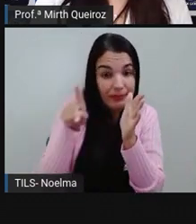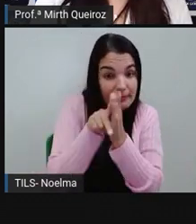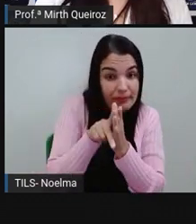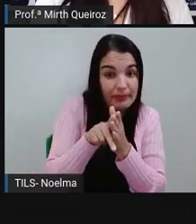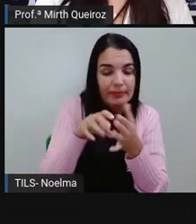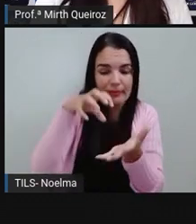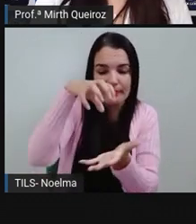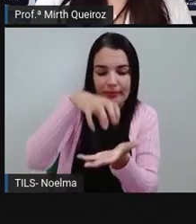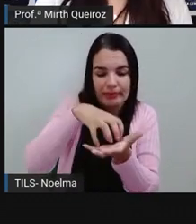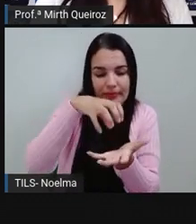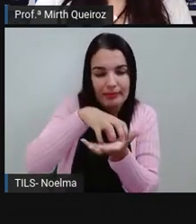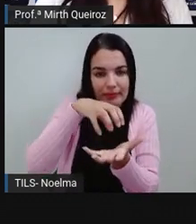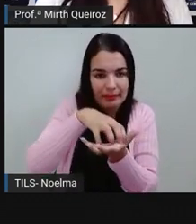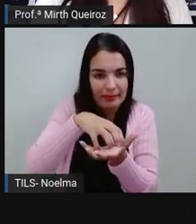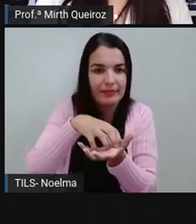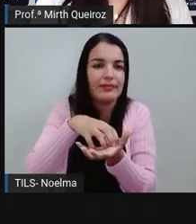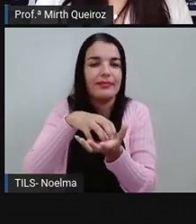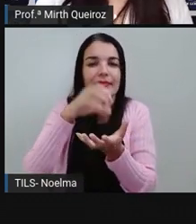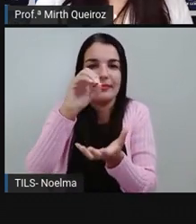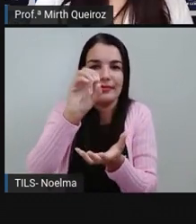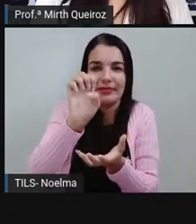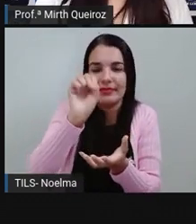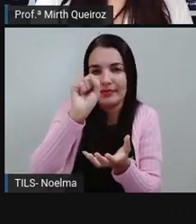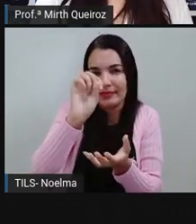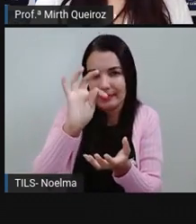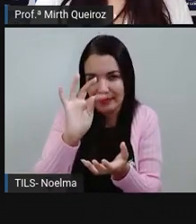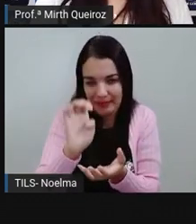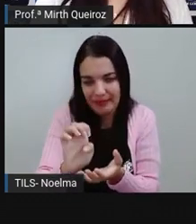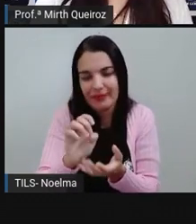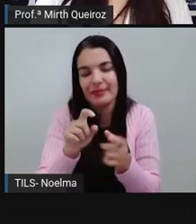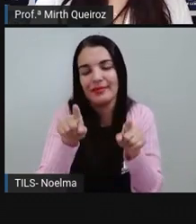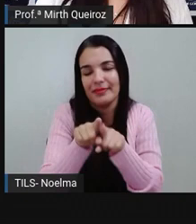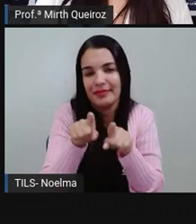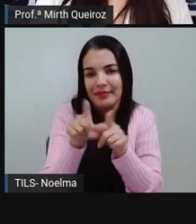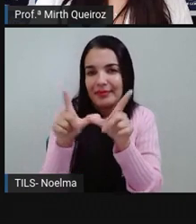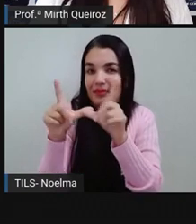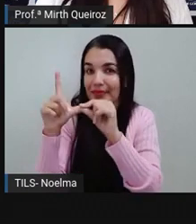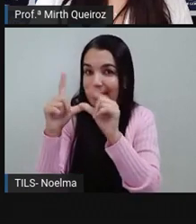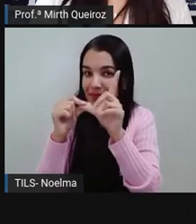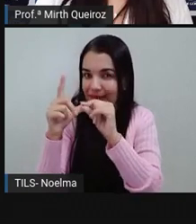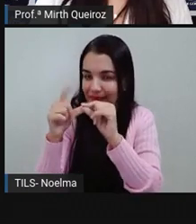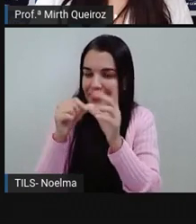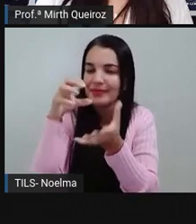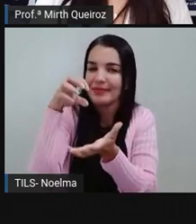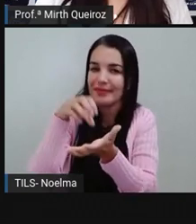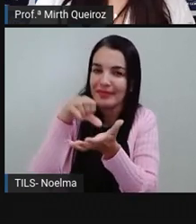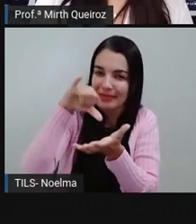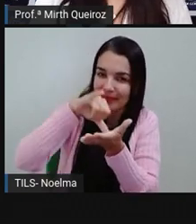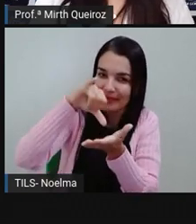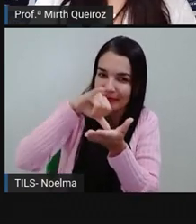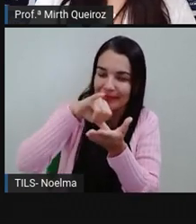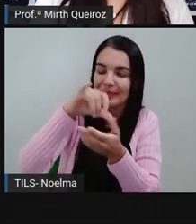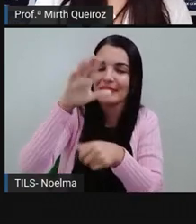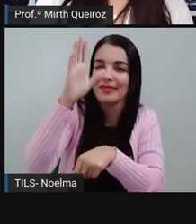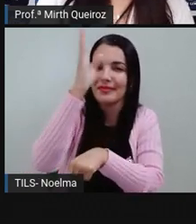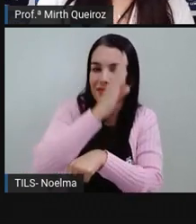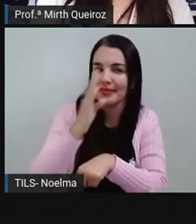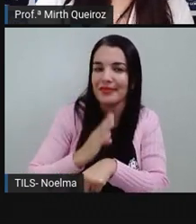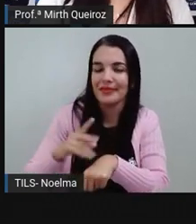Goiás e Distrito Federal, certo? Distrito Federal, que tem como capital aí Brasília, que é a capital do